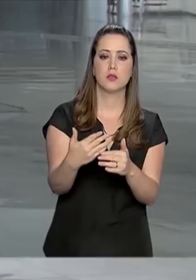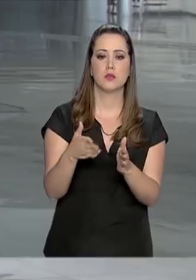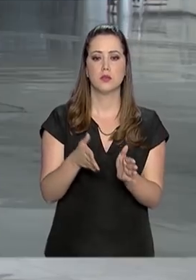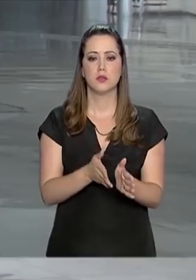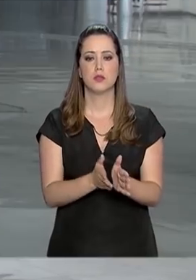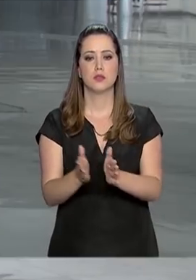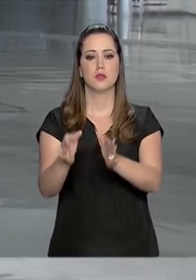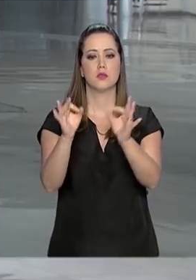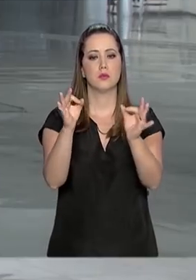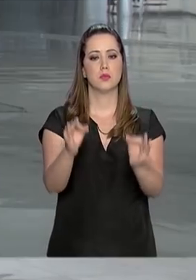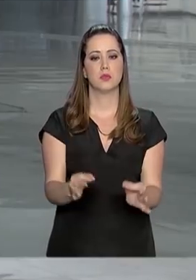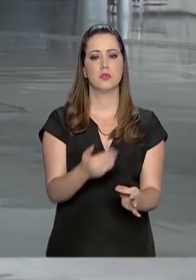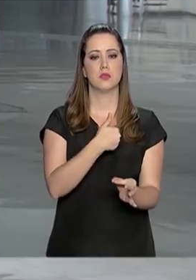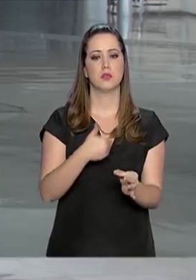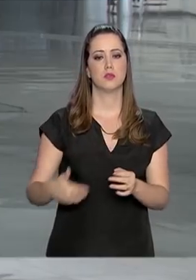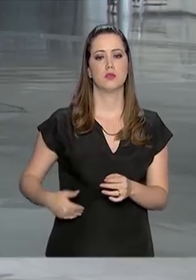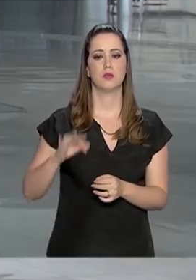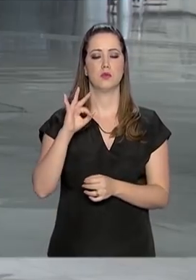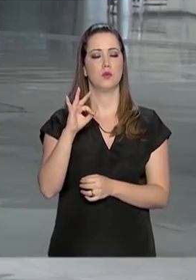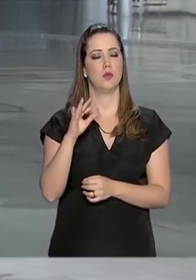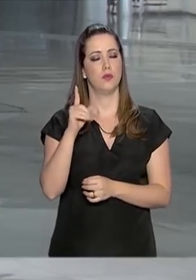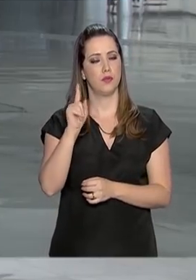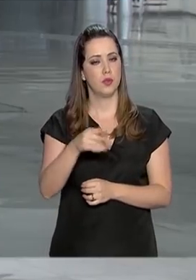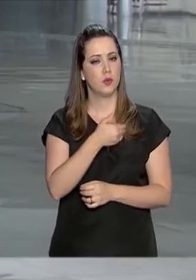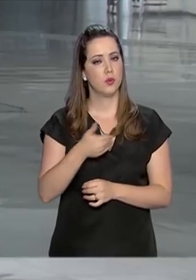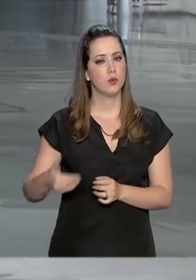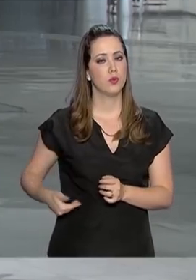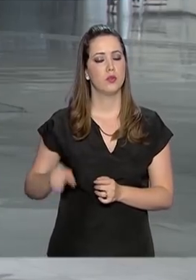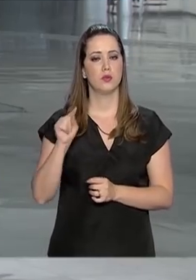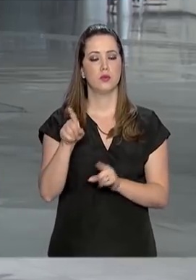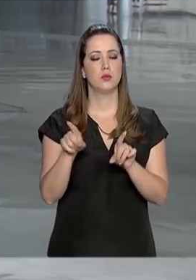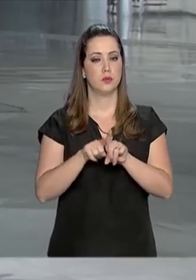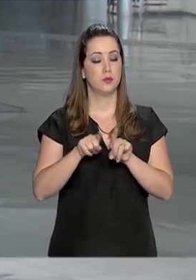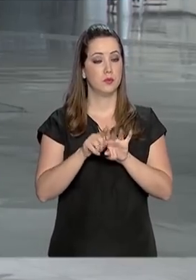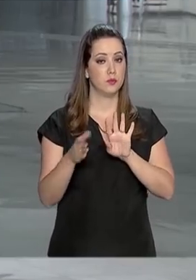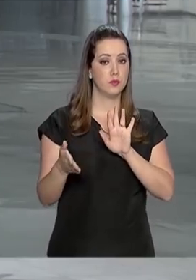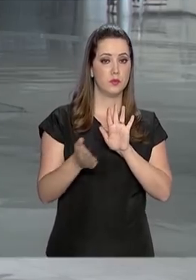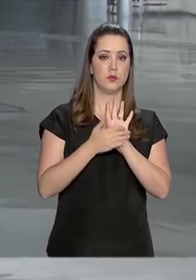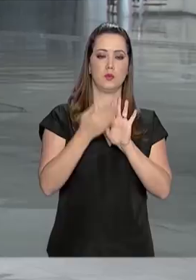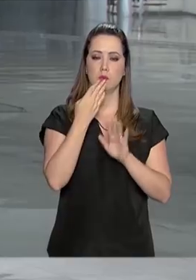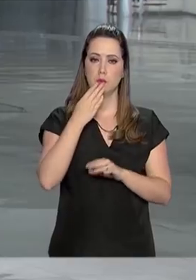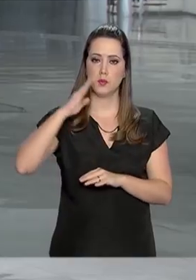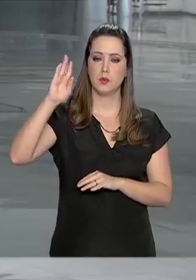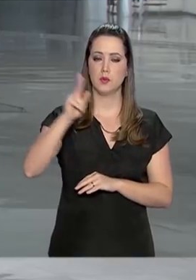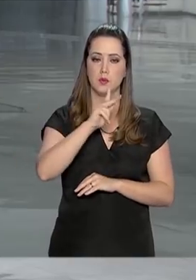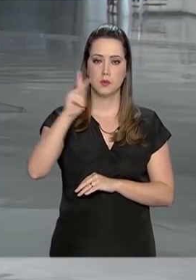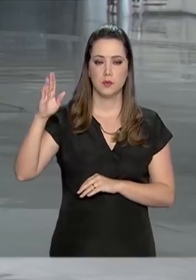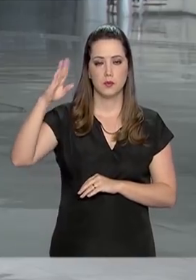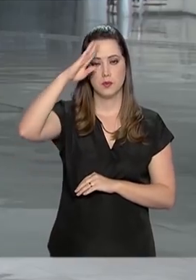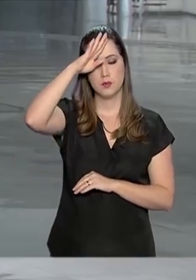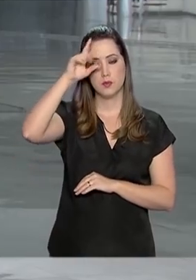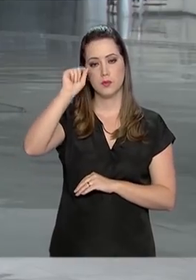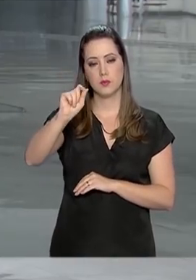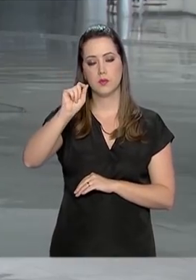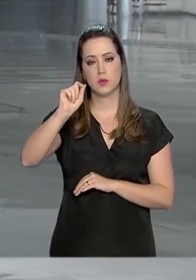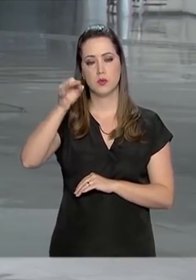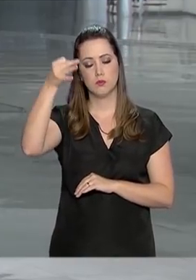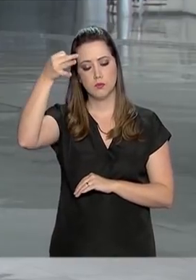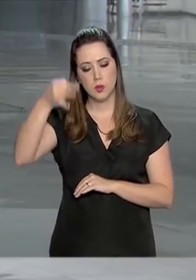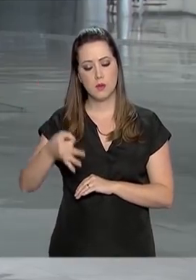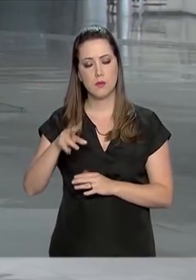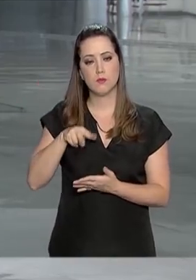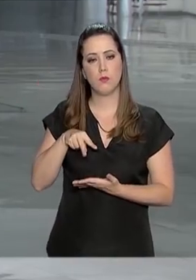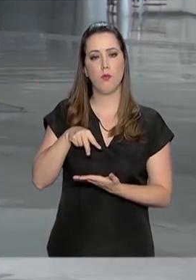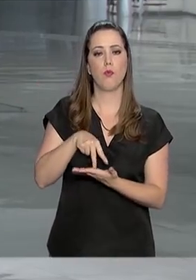direção certa do governo, nessa intenção do governo e da promessa do presidente Jair Bolsonaro numa postura